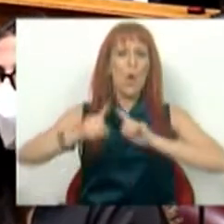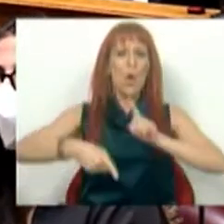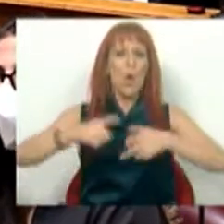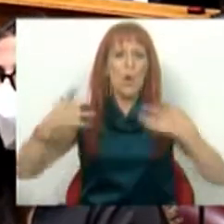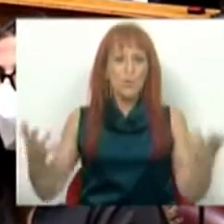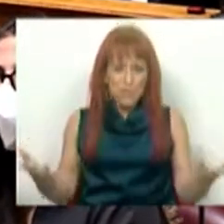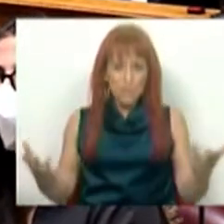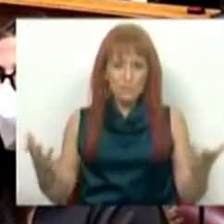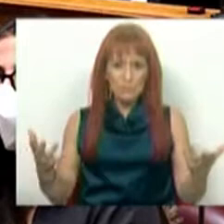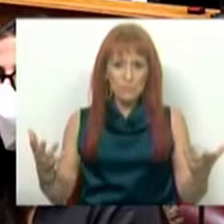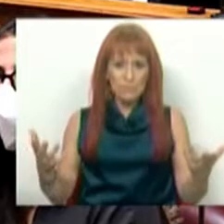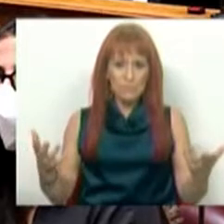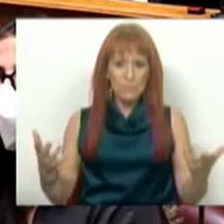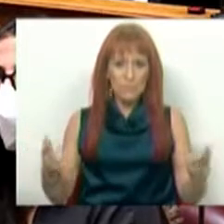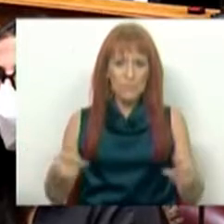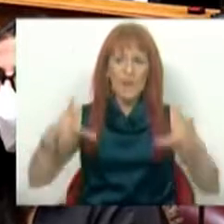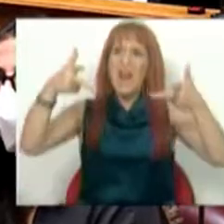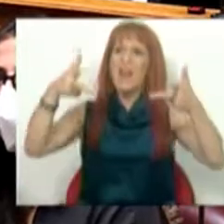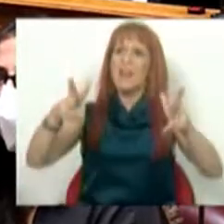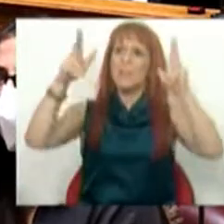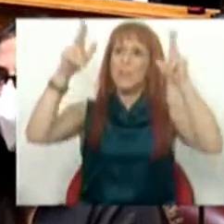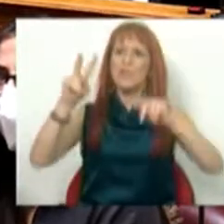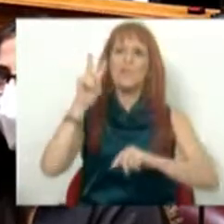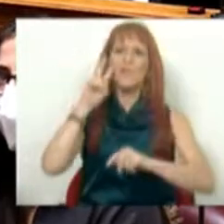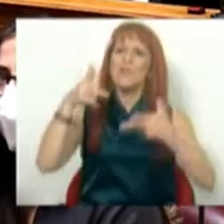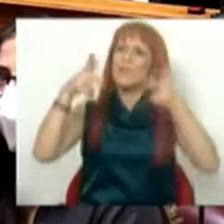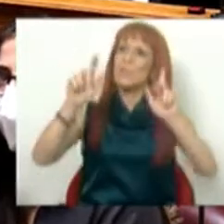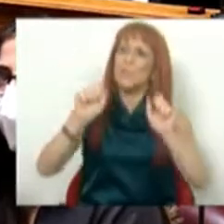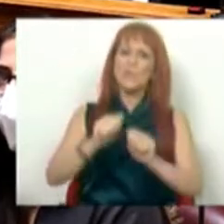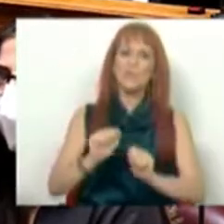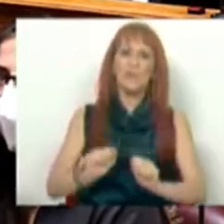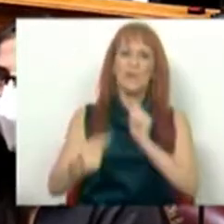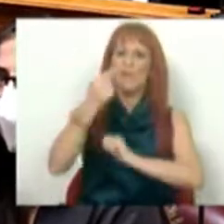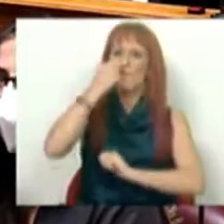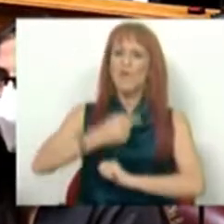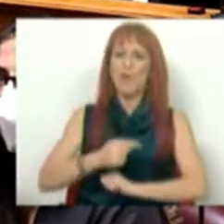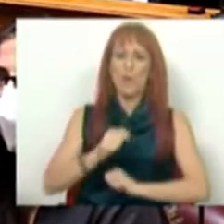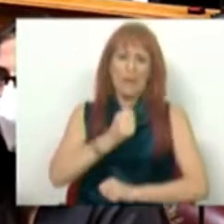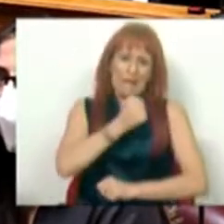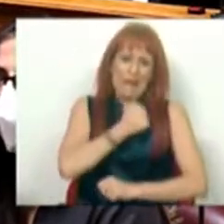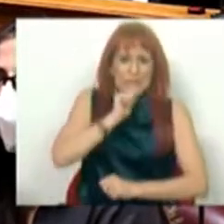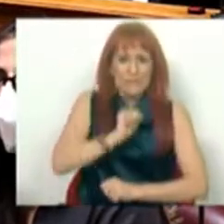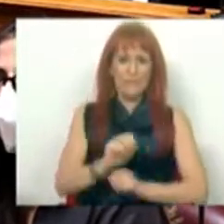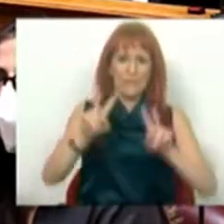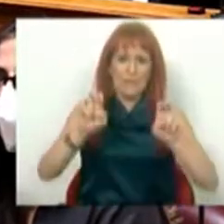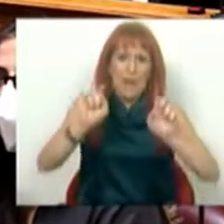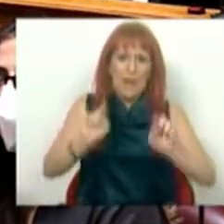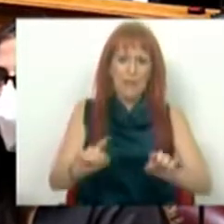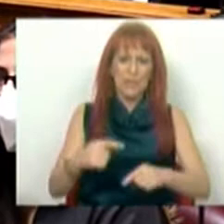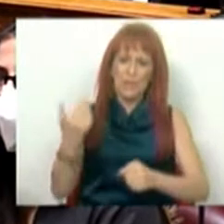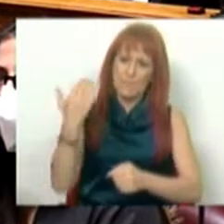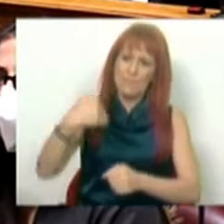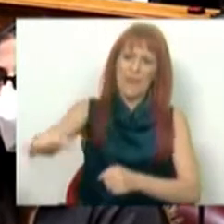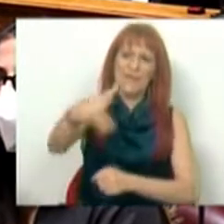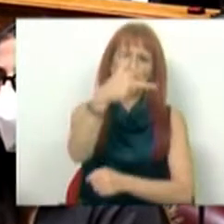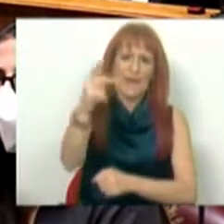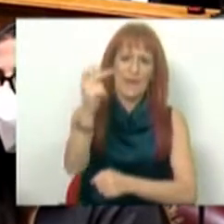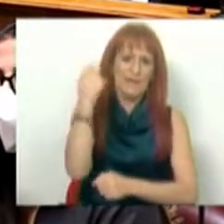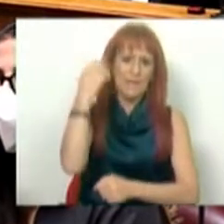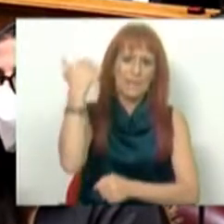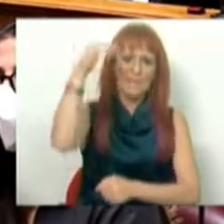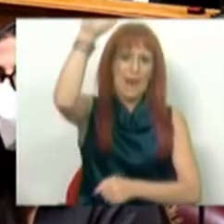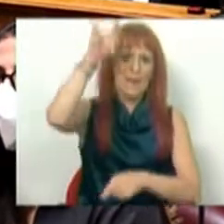o liberalismo e a visão liberal da sociedade esfagou é na habitação. Durante mais de 100 anos,